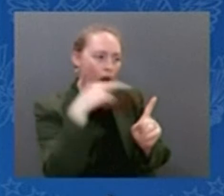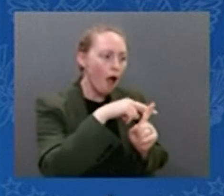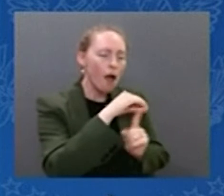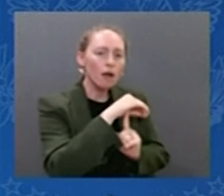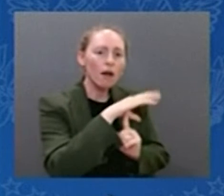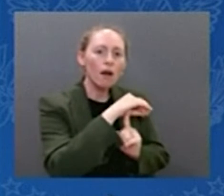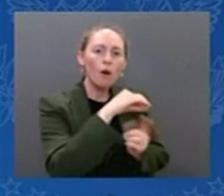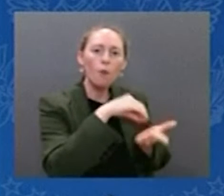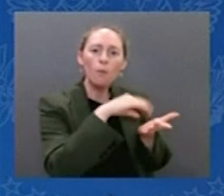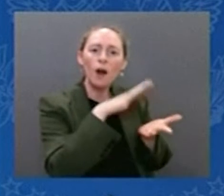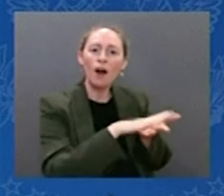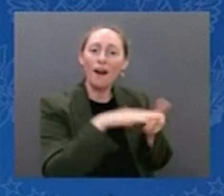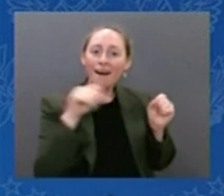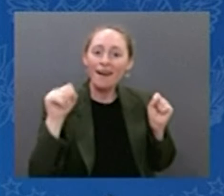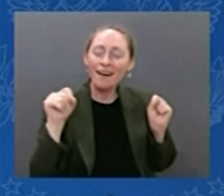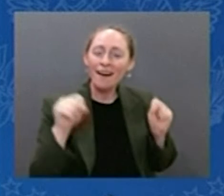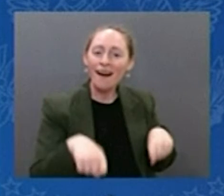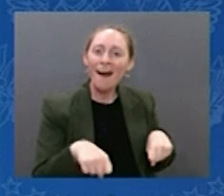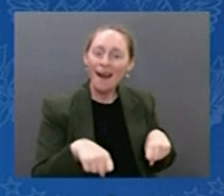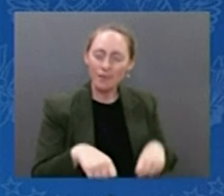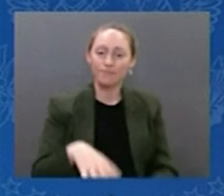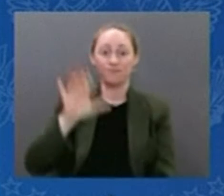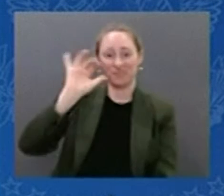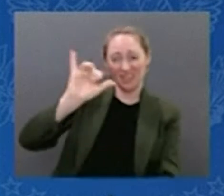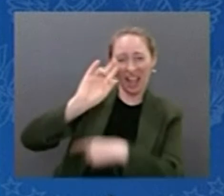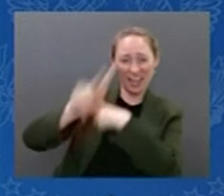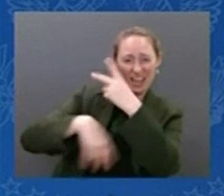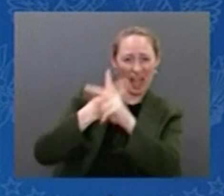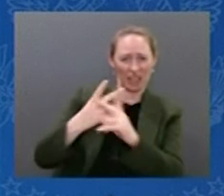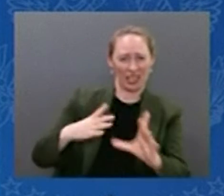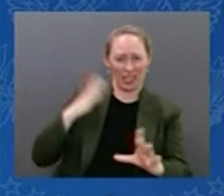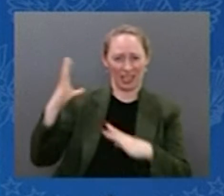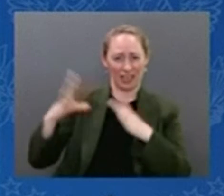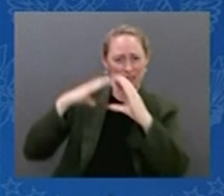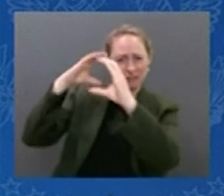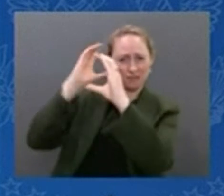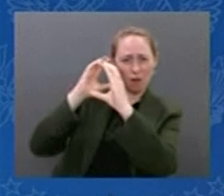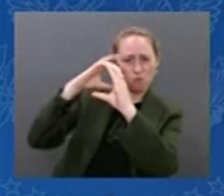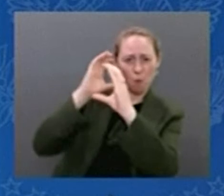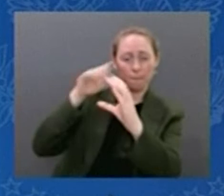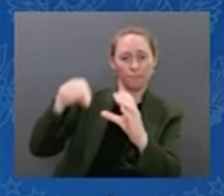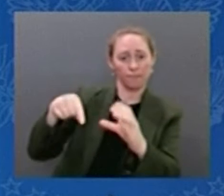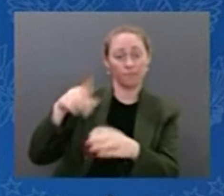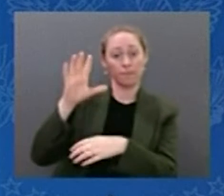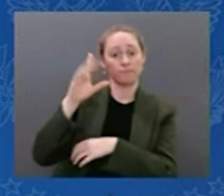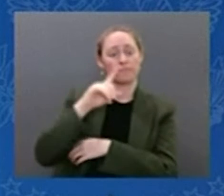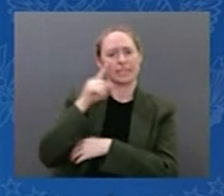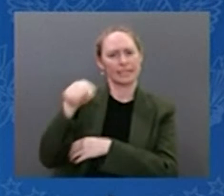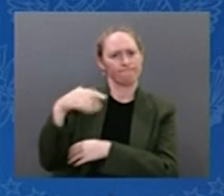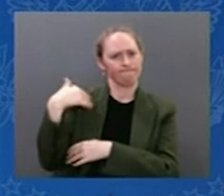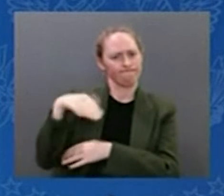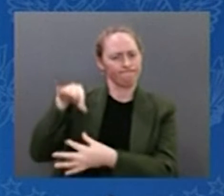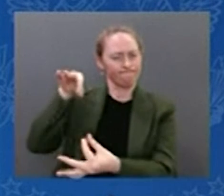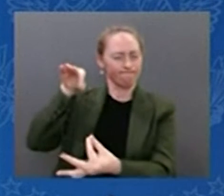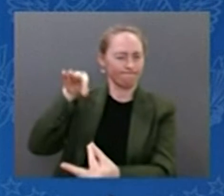Há outra coisa que você vai encontrar com o telescópio. Vai ser tão preciso que você vai ver se os planetas são ou não, por causa da composição química que podemos